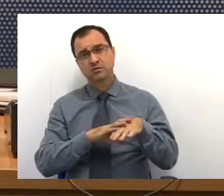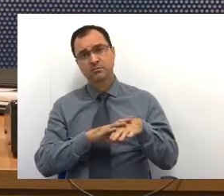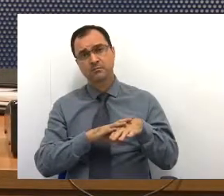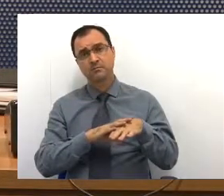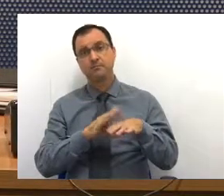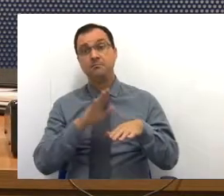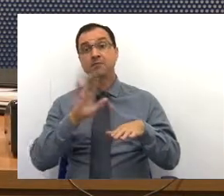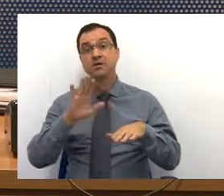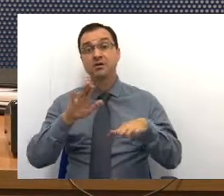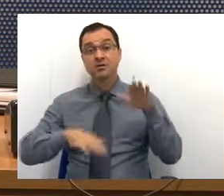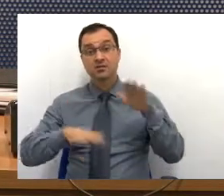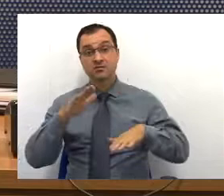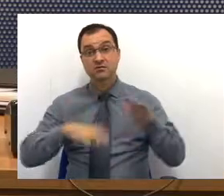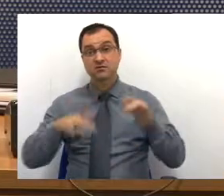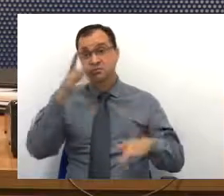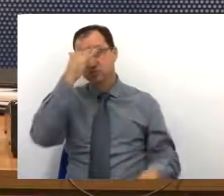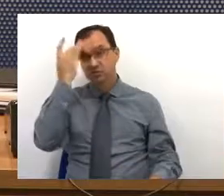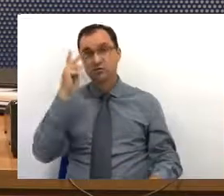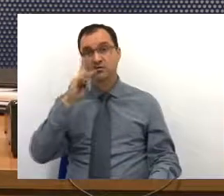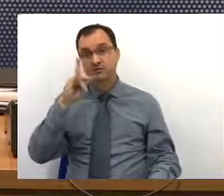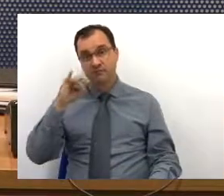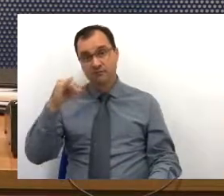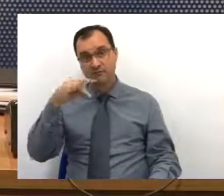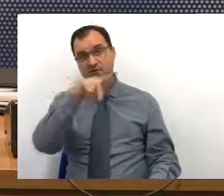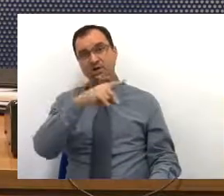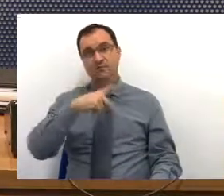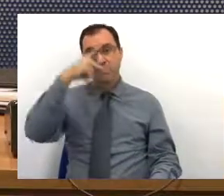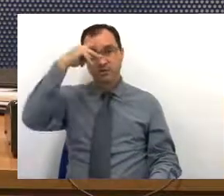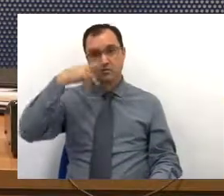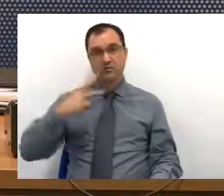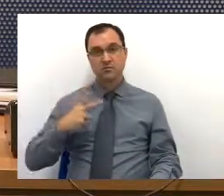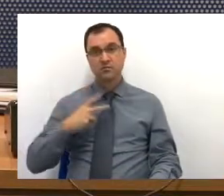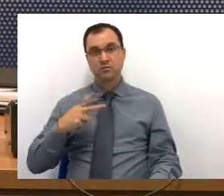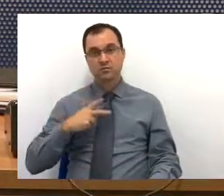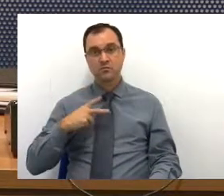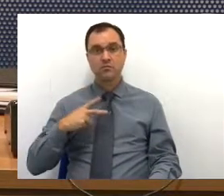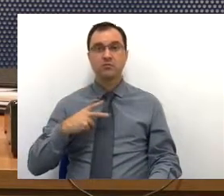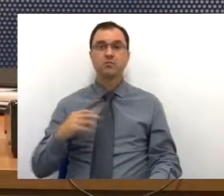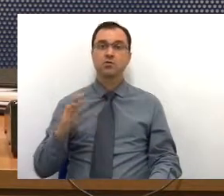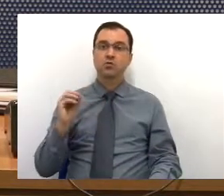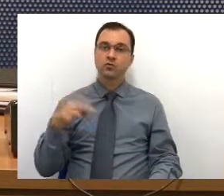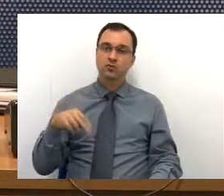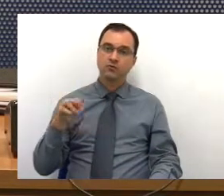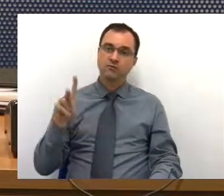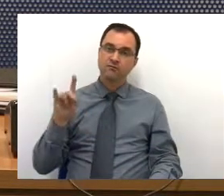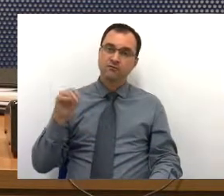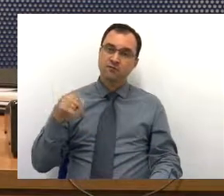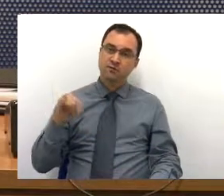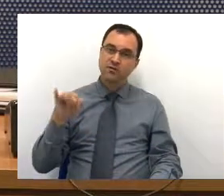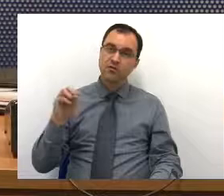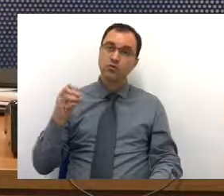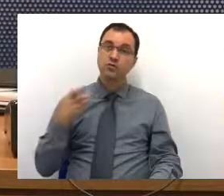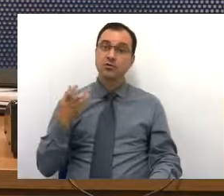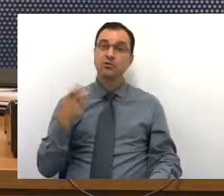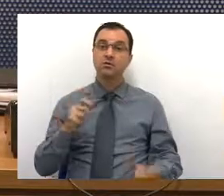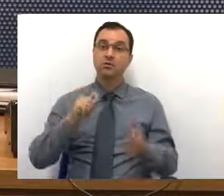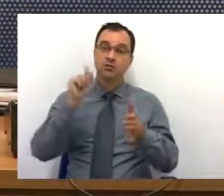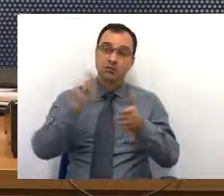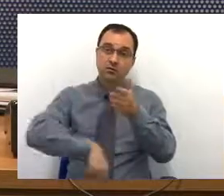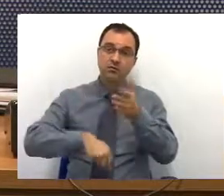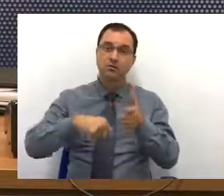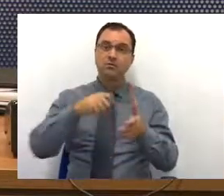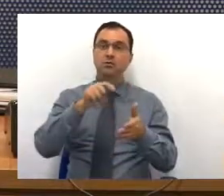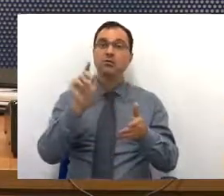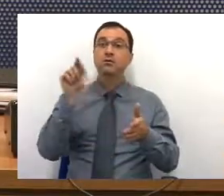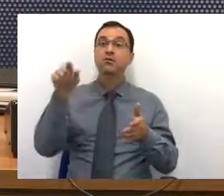mas, às vezes, a pessoa vai num médico particular, vai num médico do convênio, que receita uma